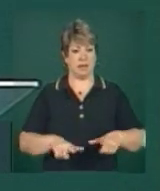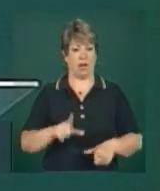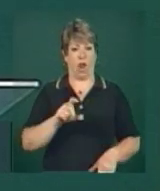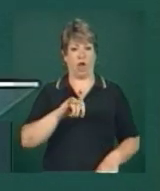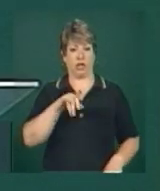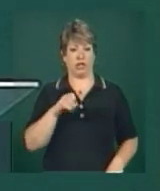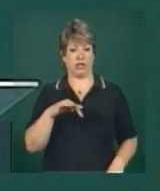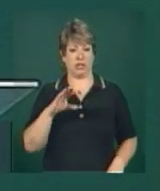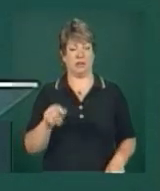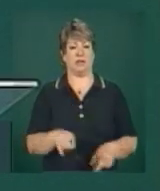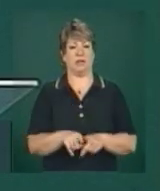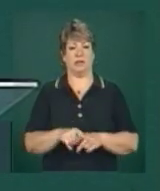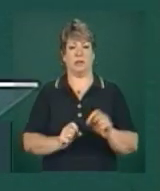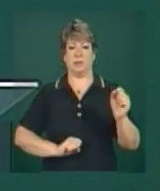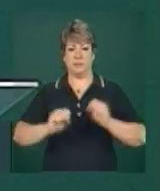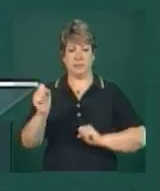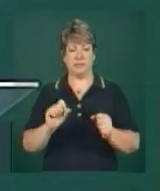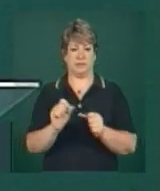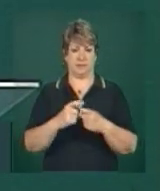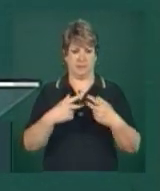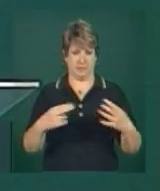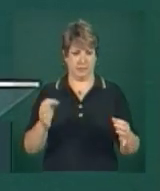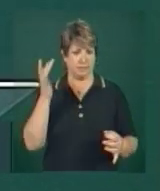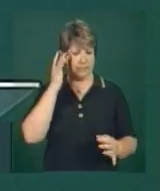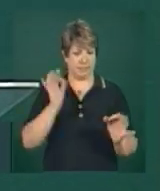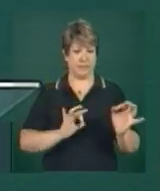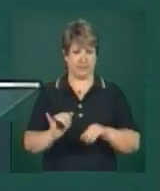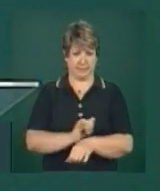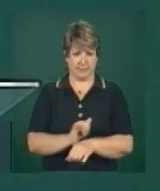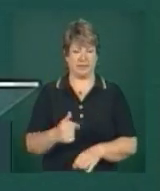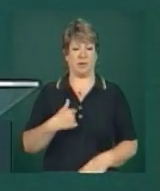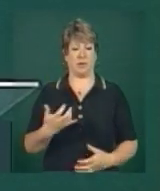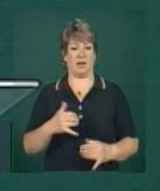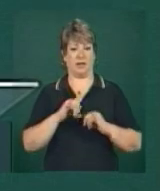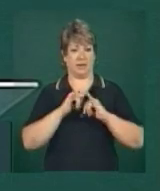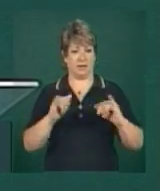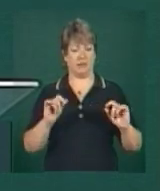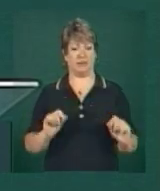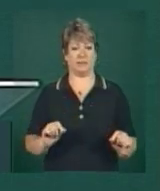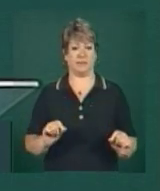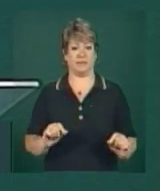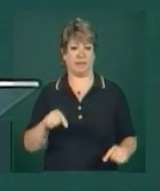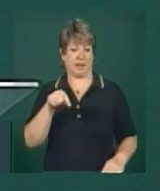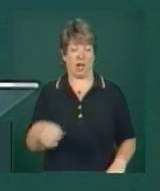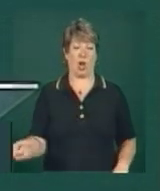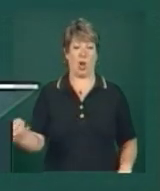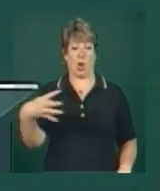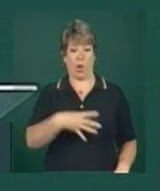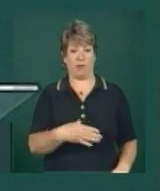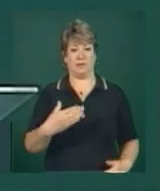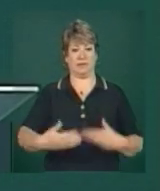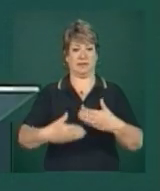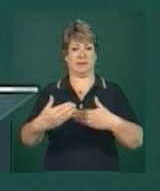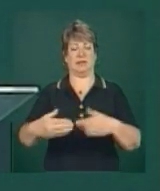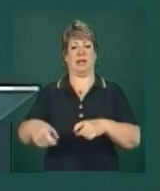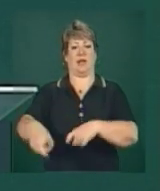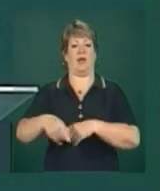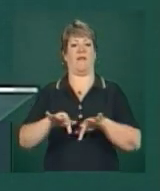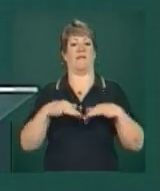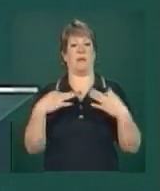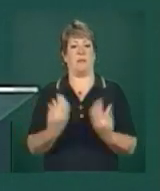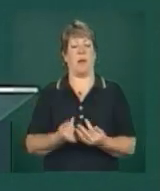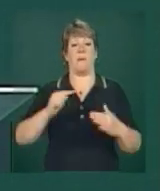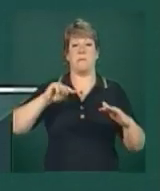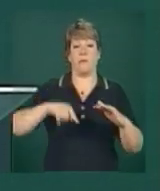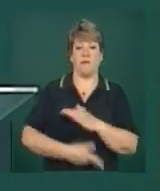produção organizada e planejamento estratégico. Eu quero registrar que essa nova geração da agricultura familiar aprofunda a